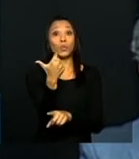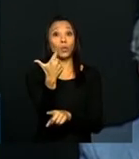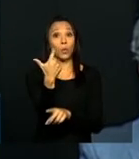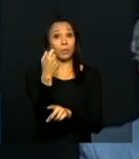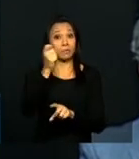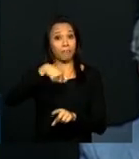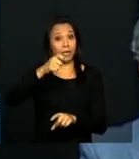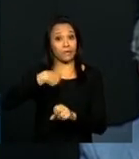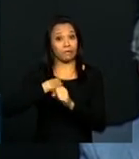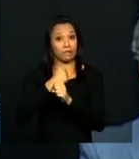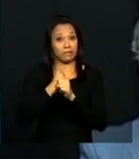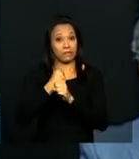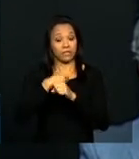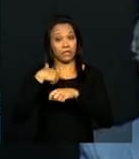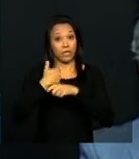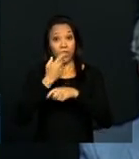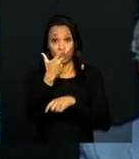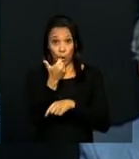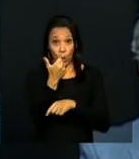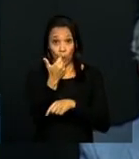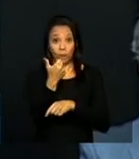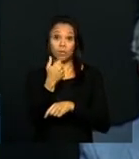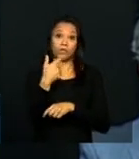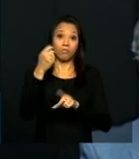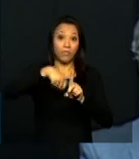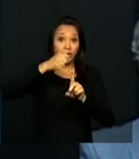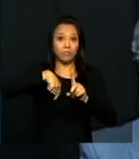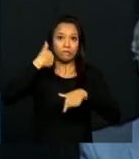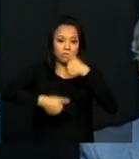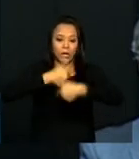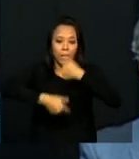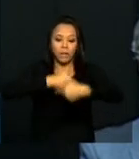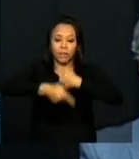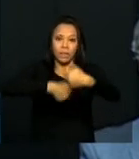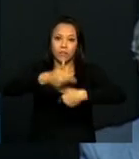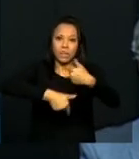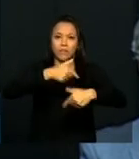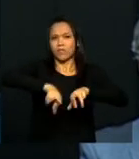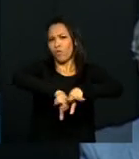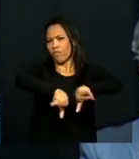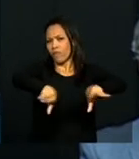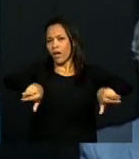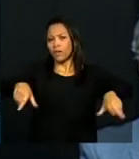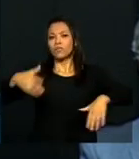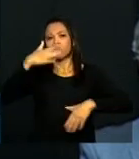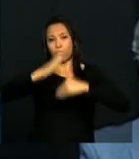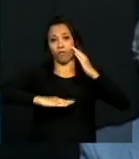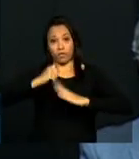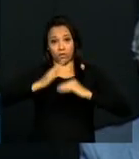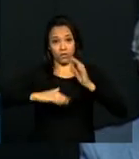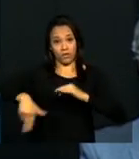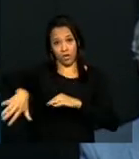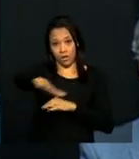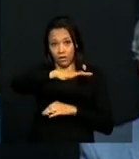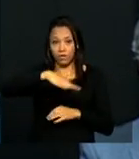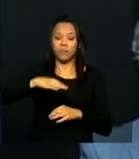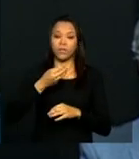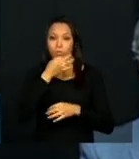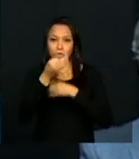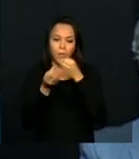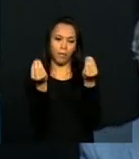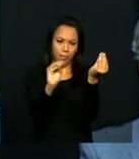trabalho com uma equipe de mais de 20 consultores e especialistas em diversas áreas, desenvolvendo e revisando